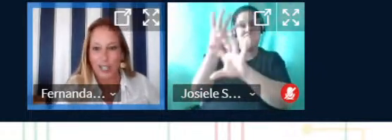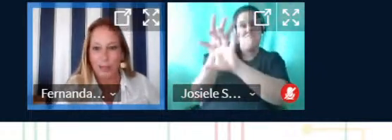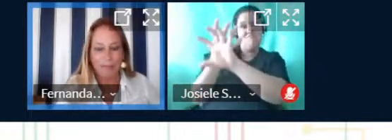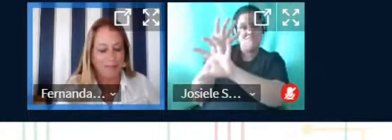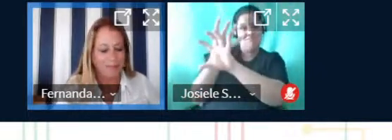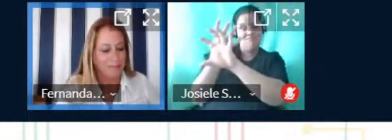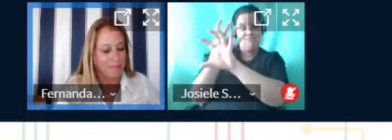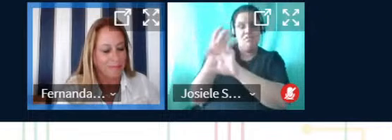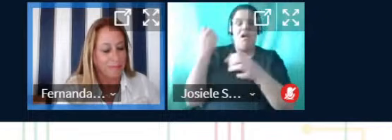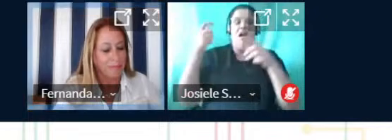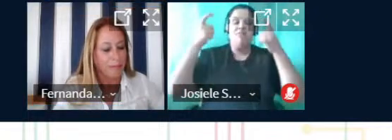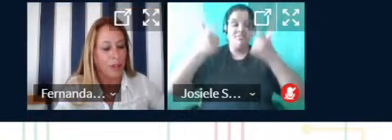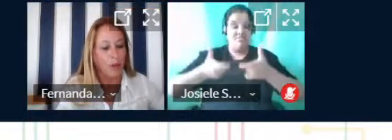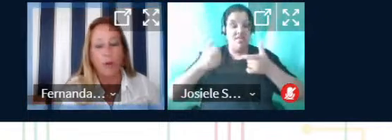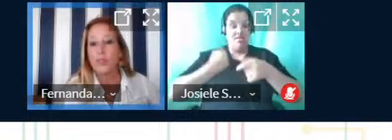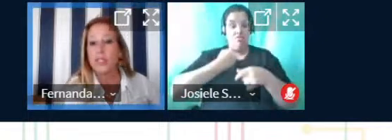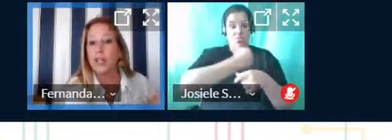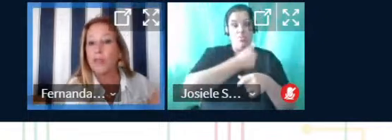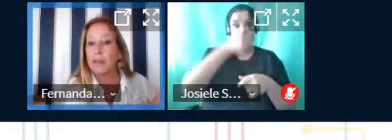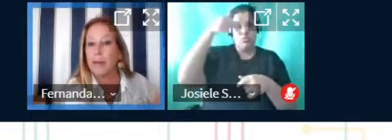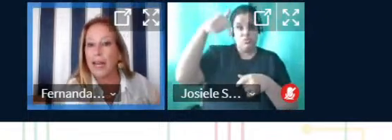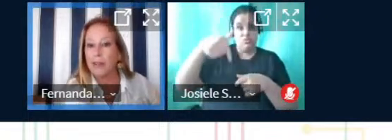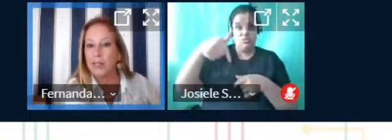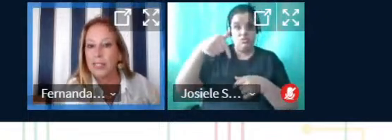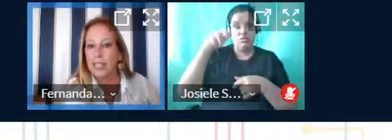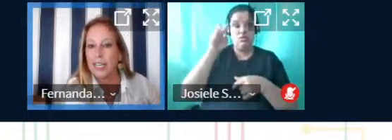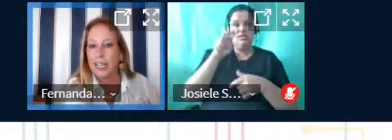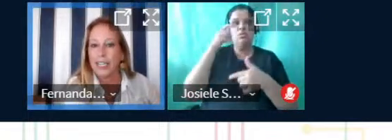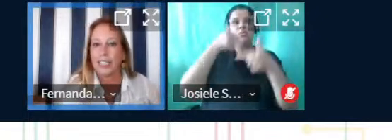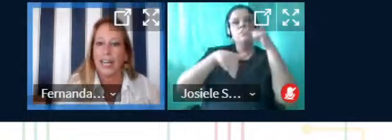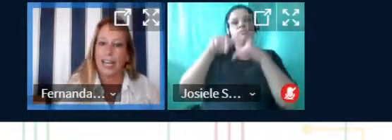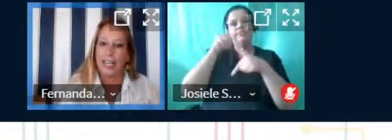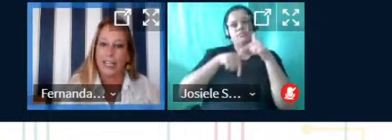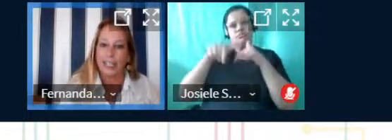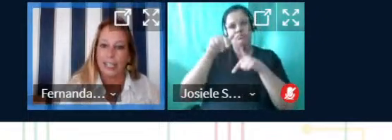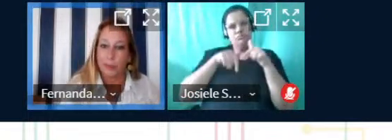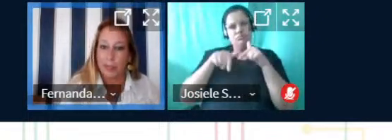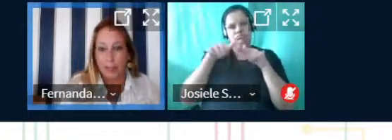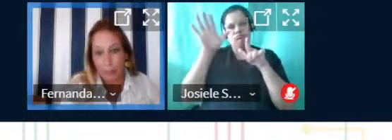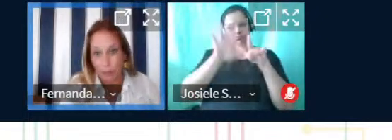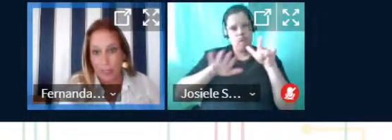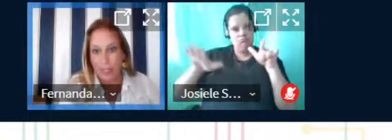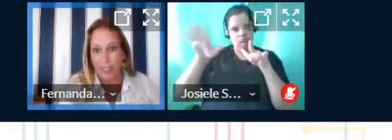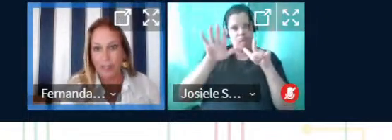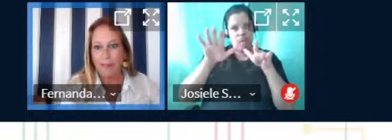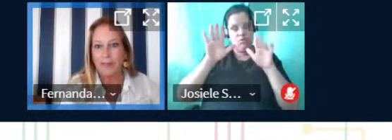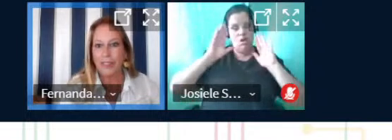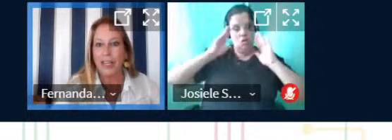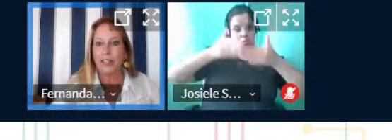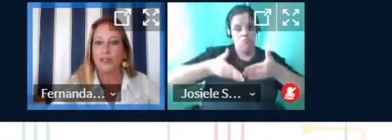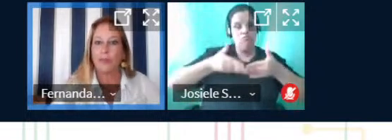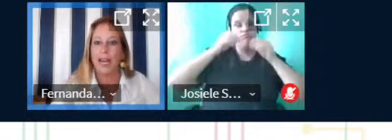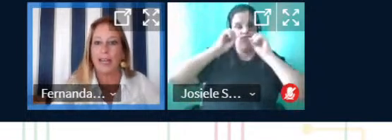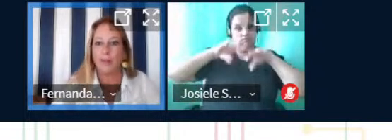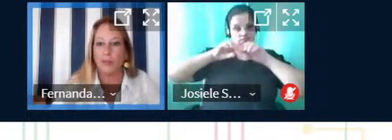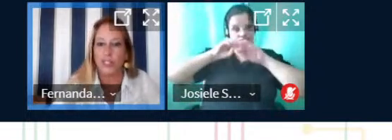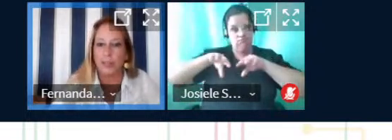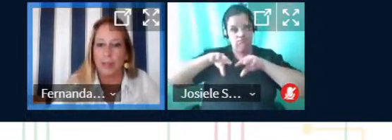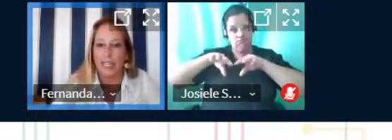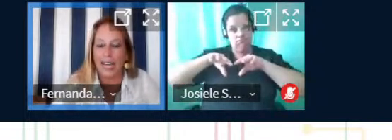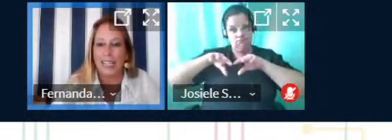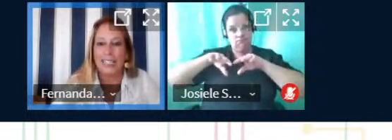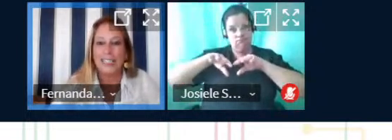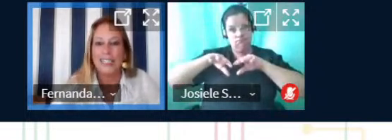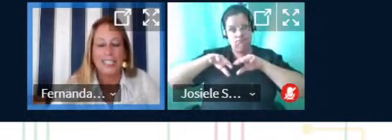sala 7, com cinco trabalhos na área específica do ensino, sub-área